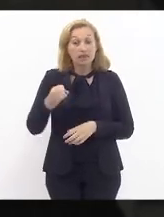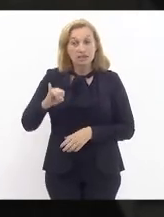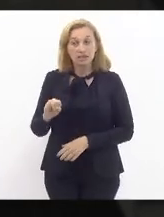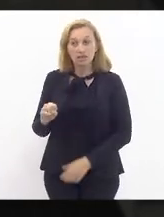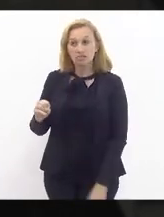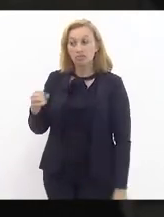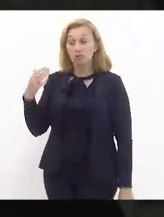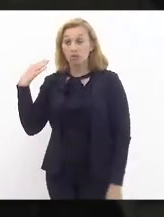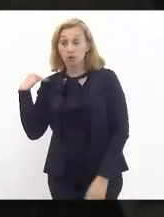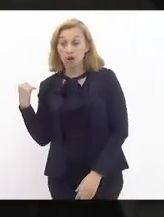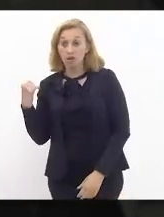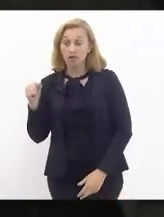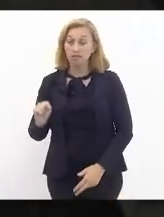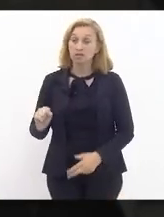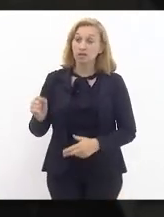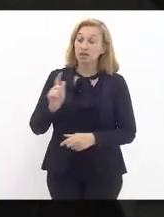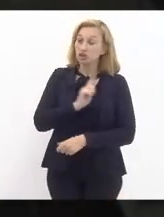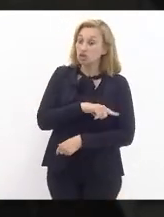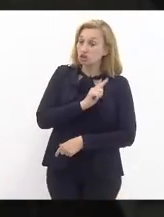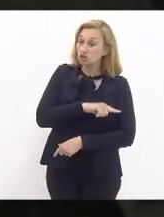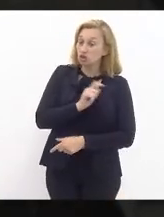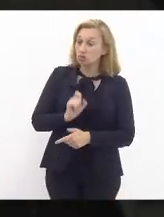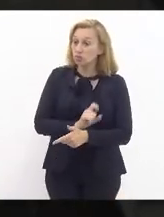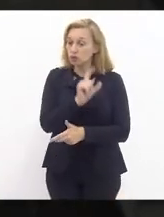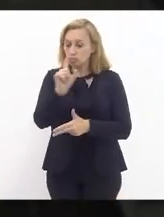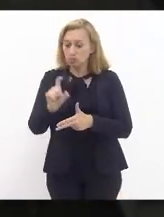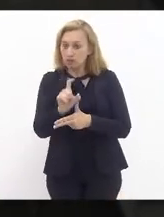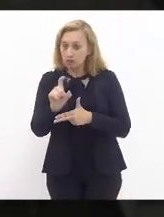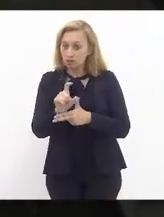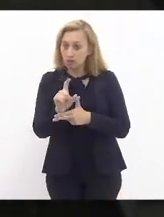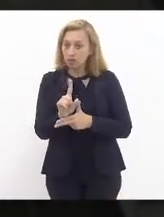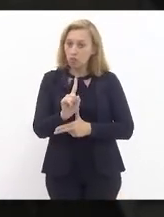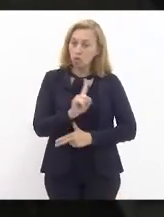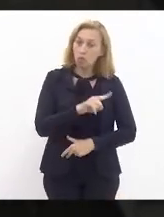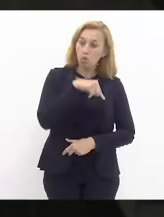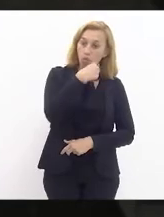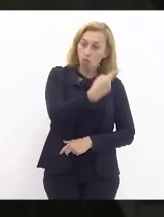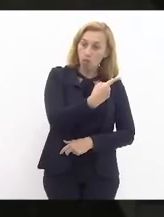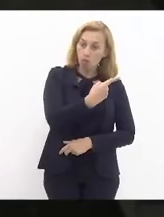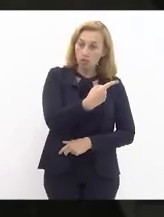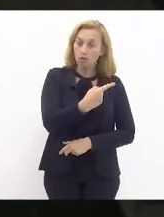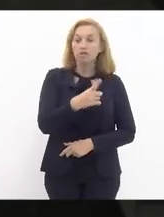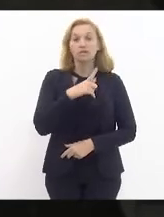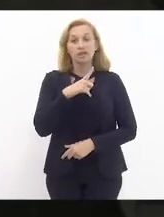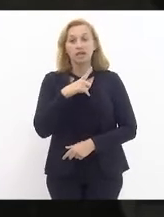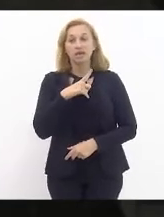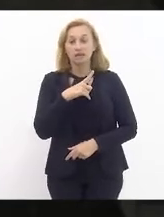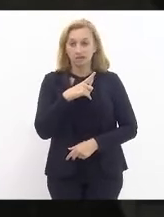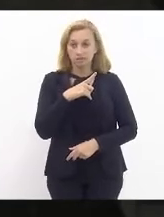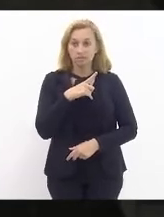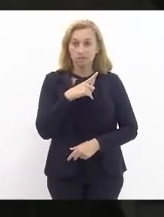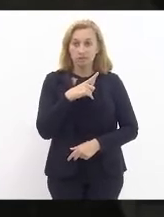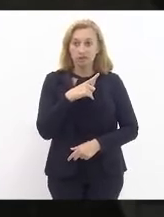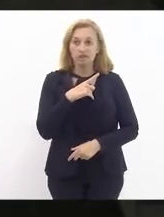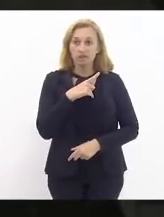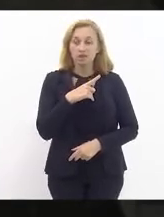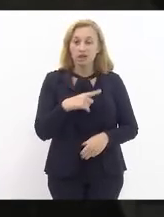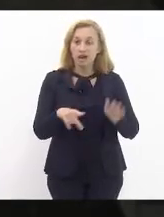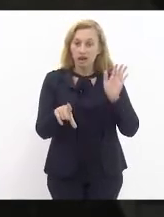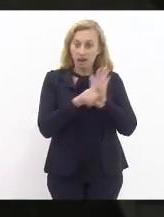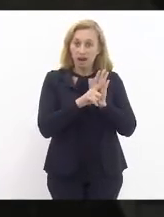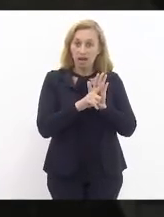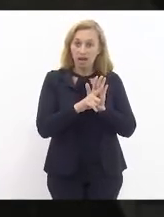tem a gestão do Executivo, do outro lado tem as legislações que propiciaram